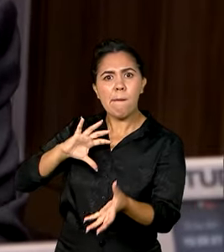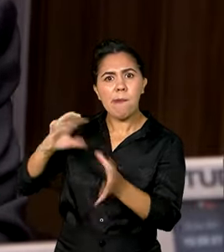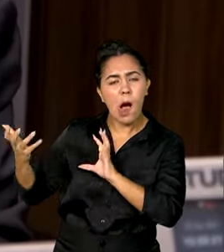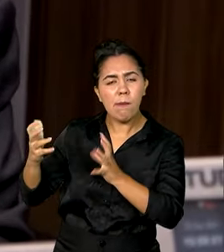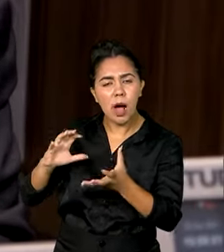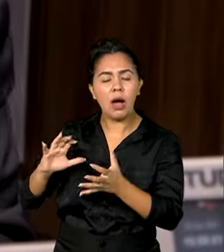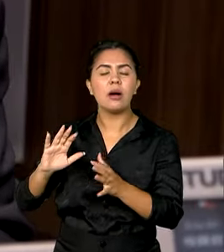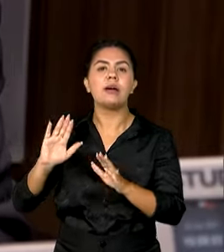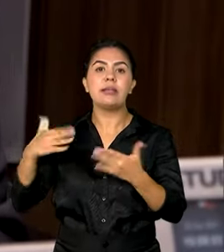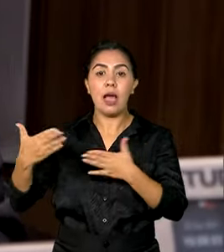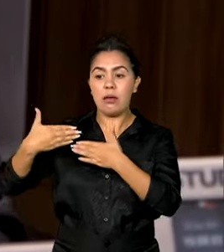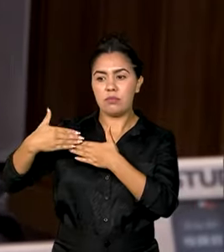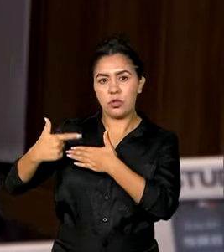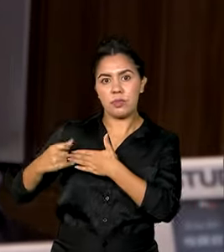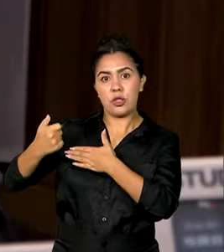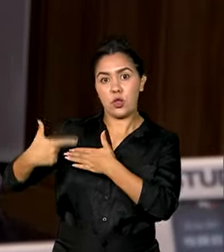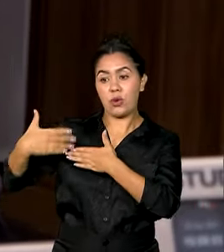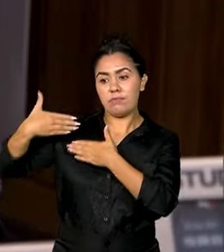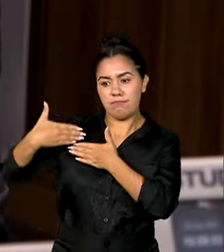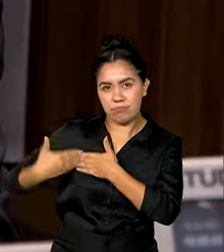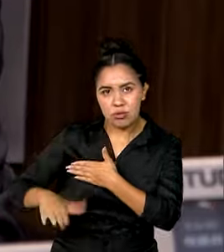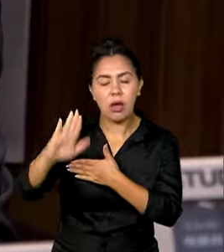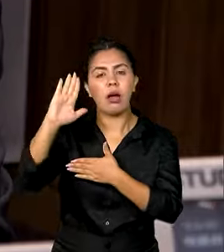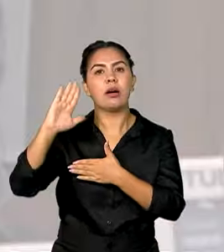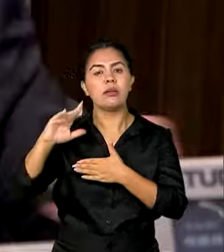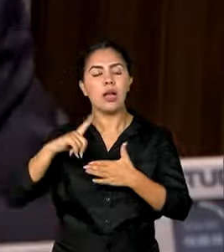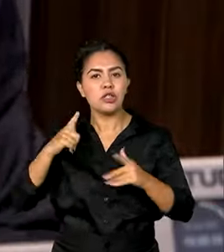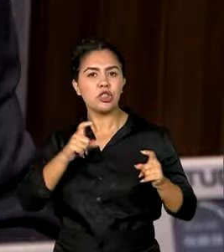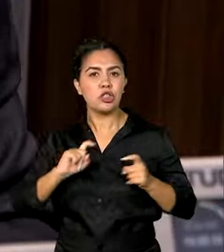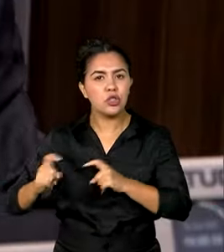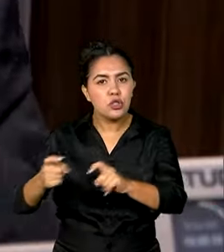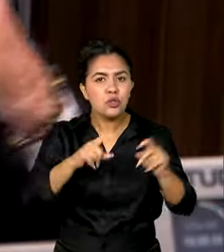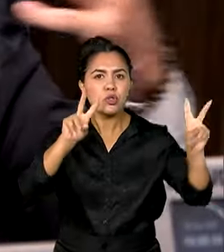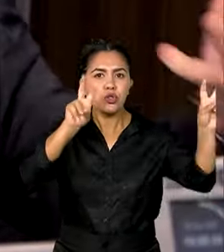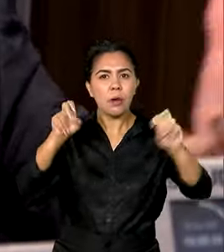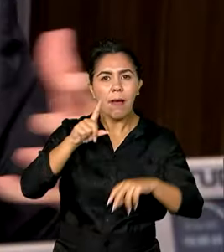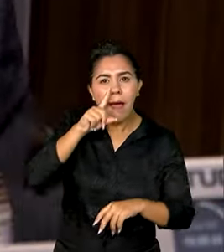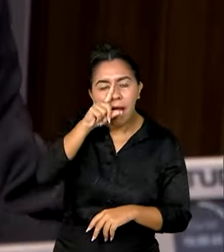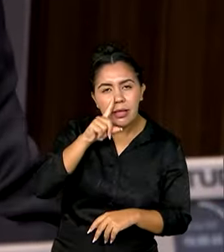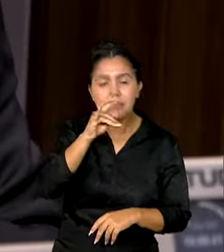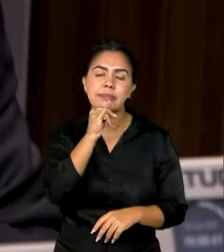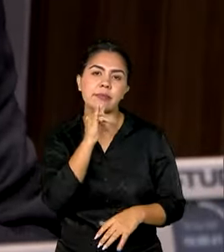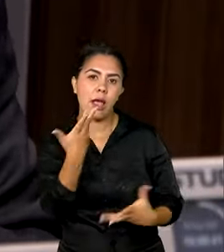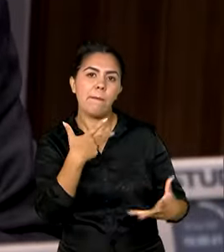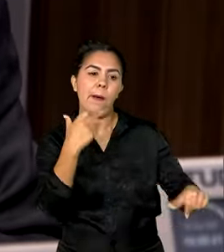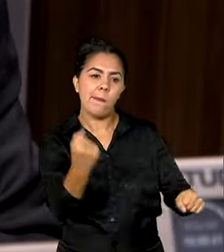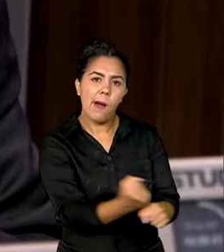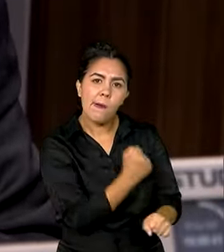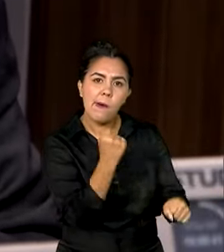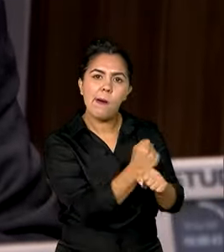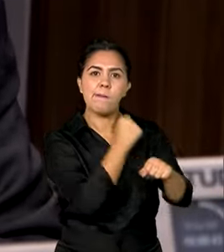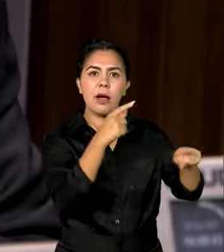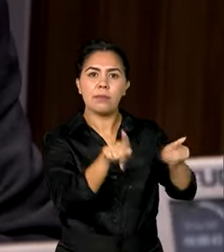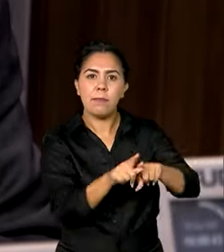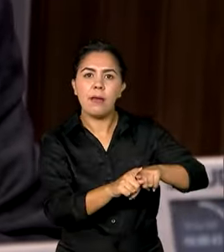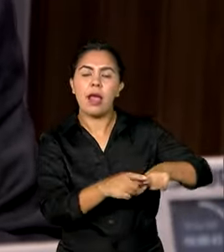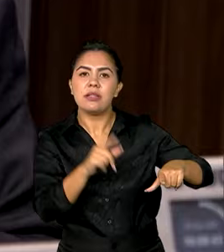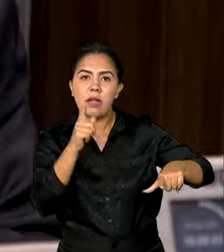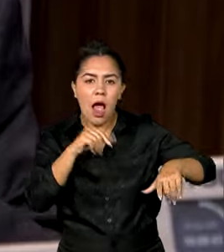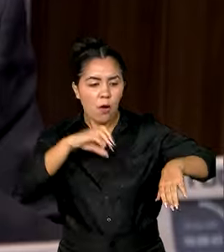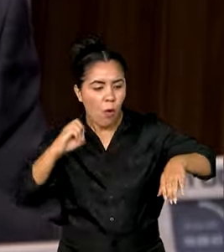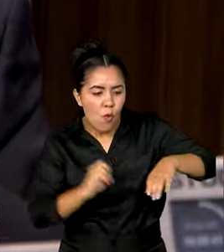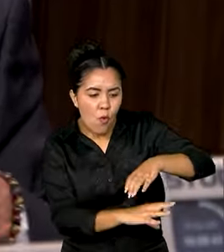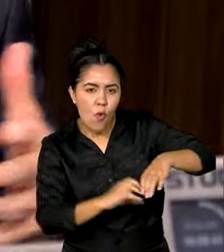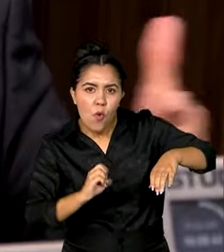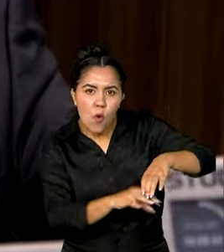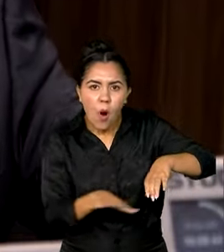discutir a gestão dos riscos. Então, grandes obras de macro e micro drenagem foram